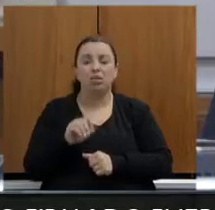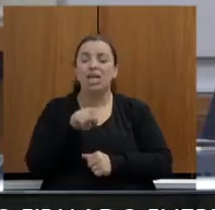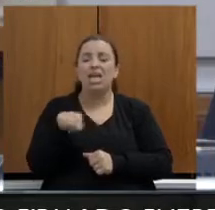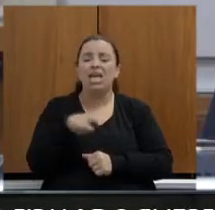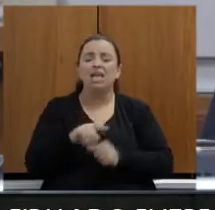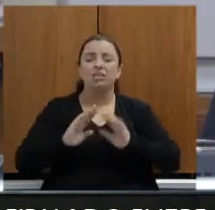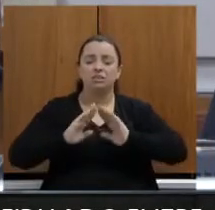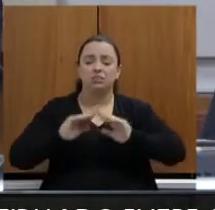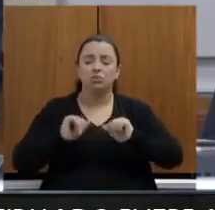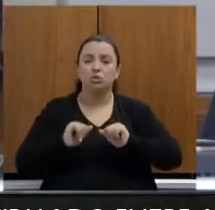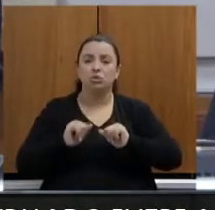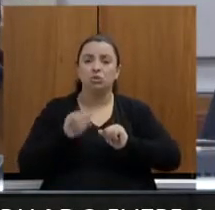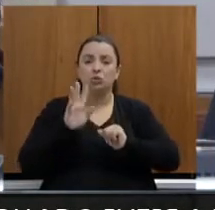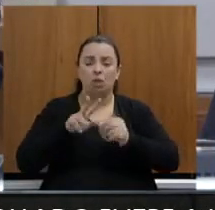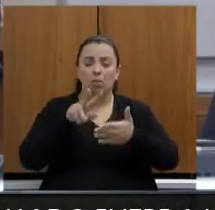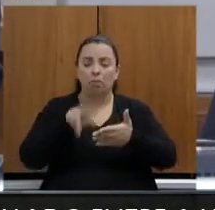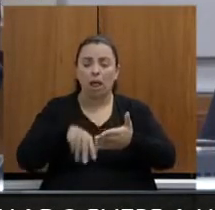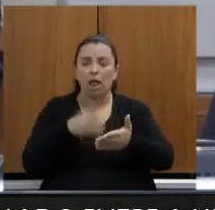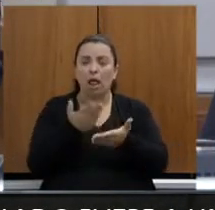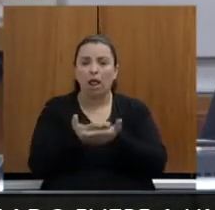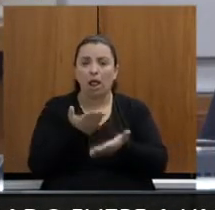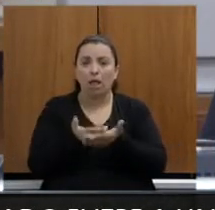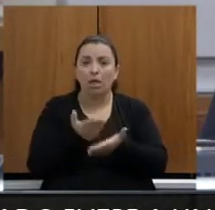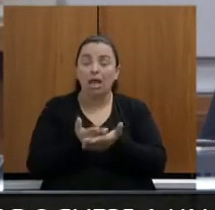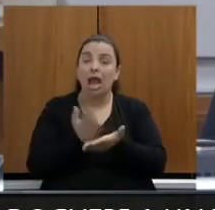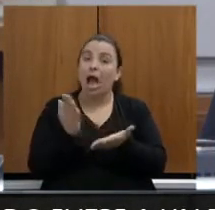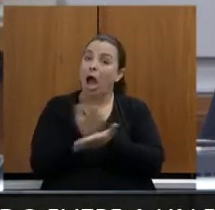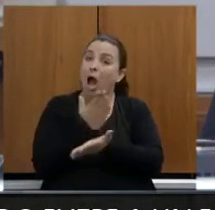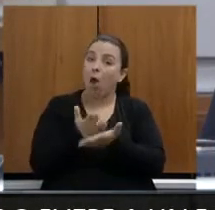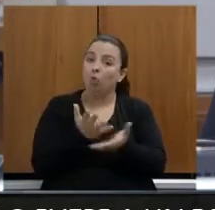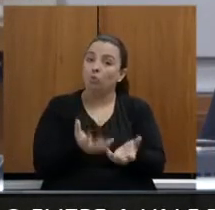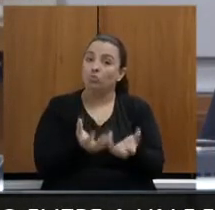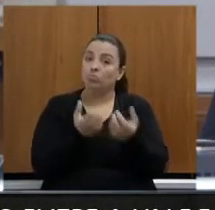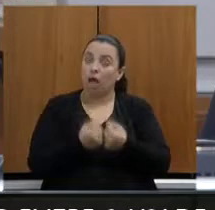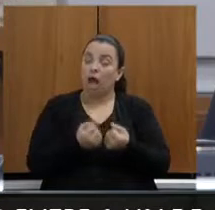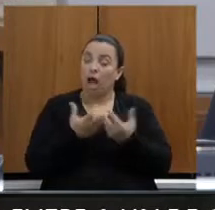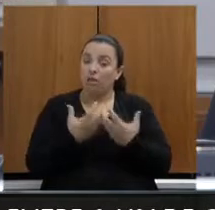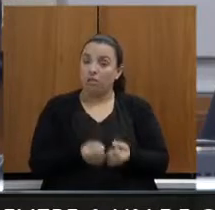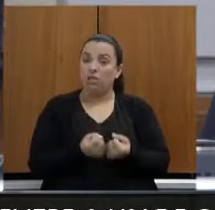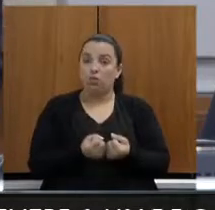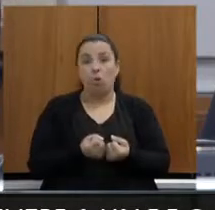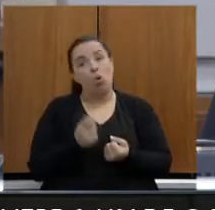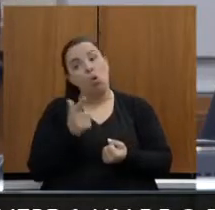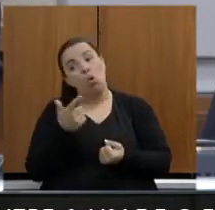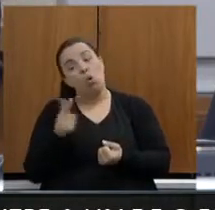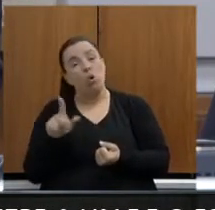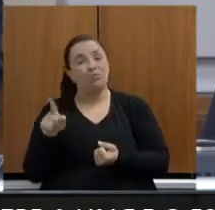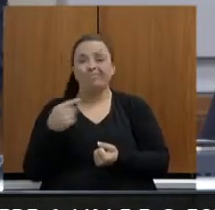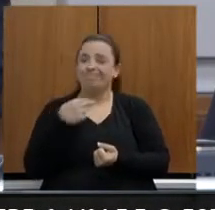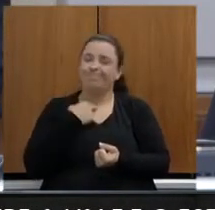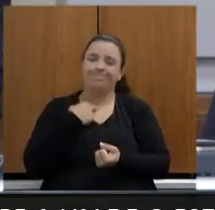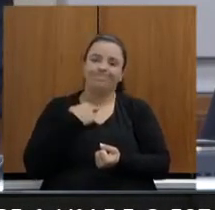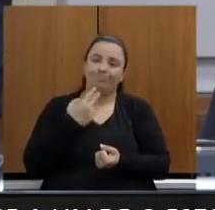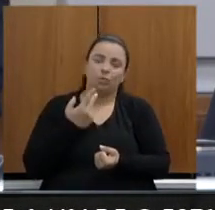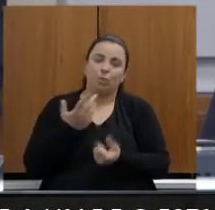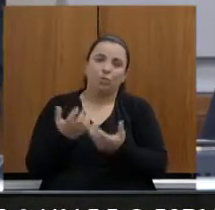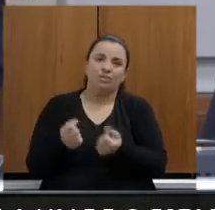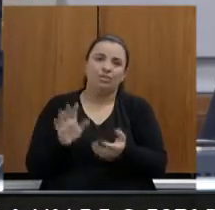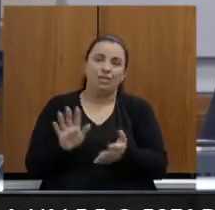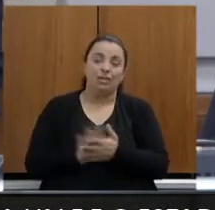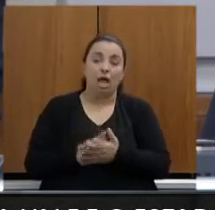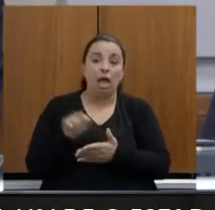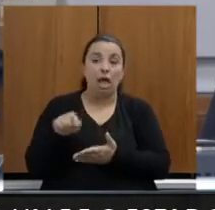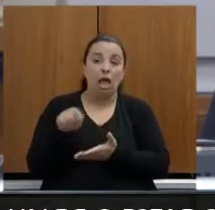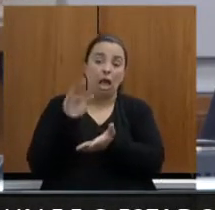e parte deles foi acatada. Por que outros não foram acatados? Por um único motivo. Custavam mais e